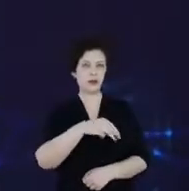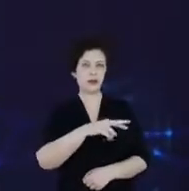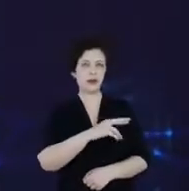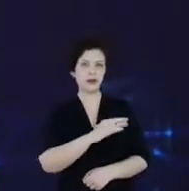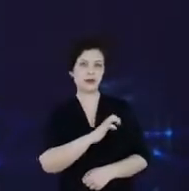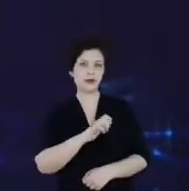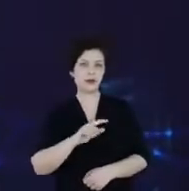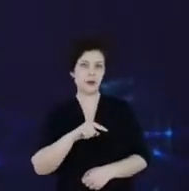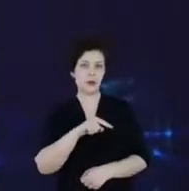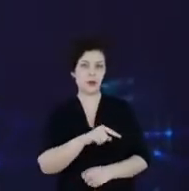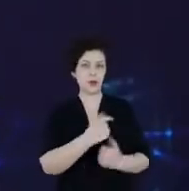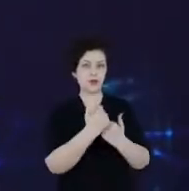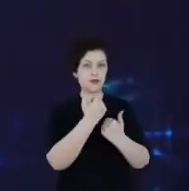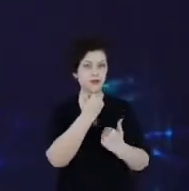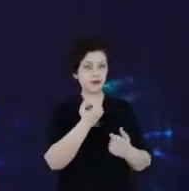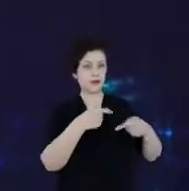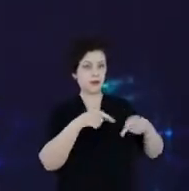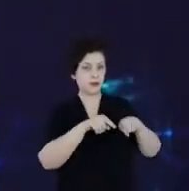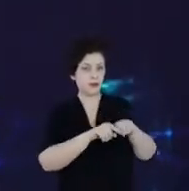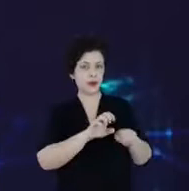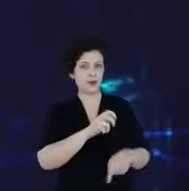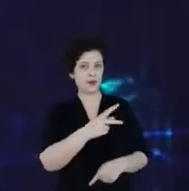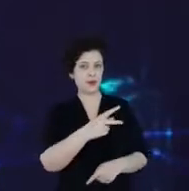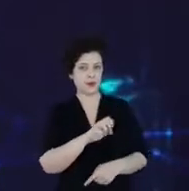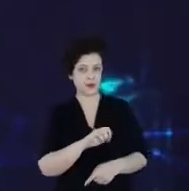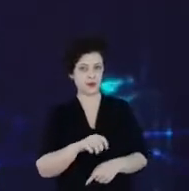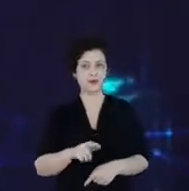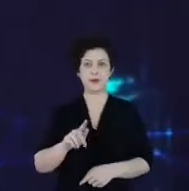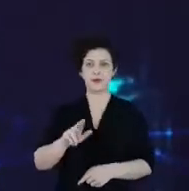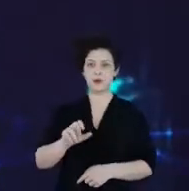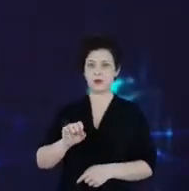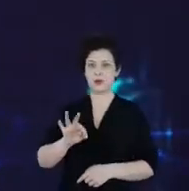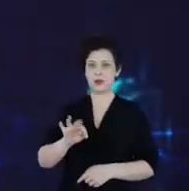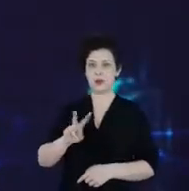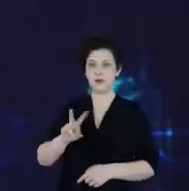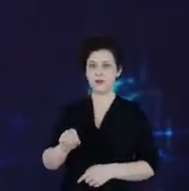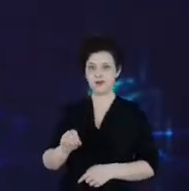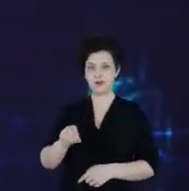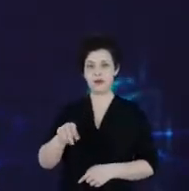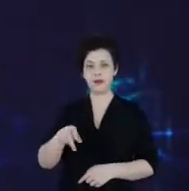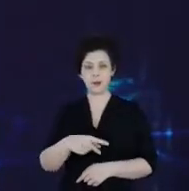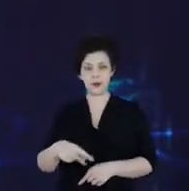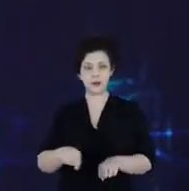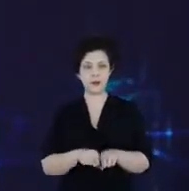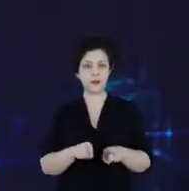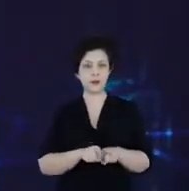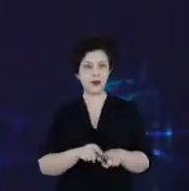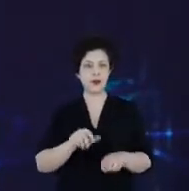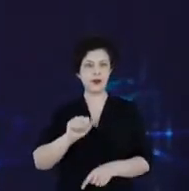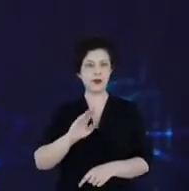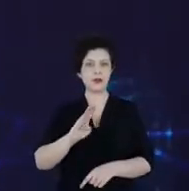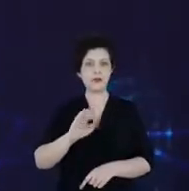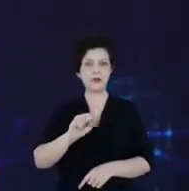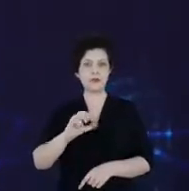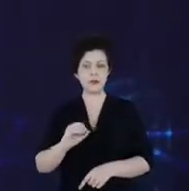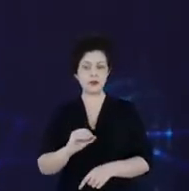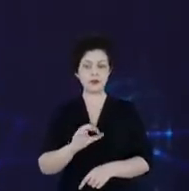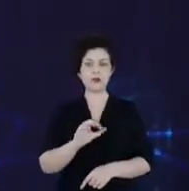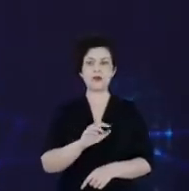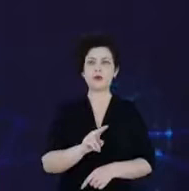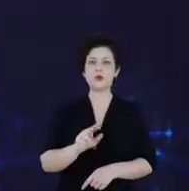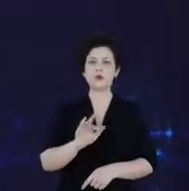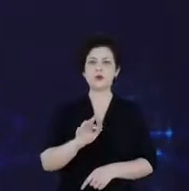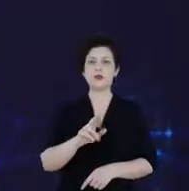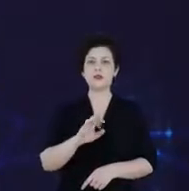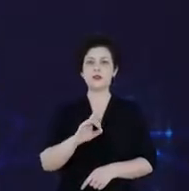superintendente adjunto na EPE, Gustavo Nassif de Andrade e o presidente da Abesco, Frederico de Araújo, estará com a gente